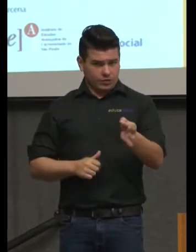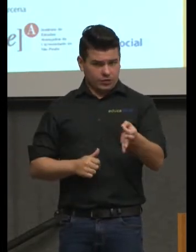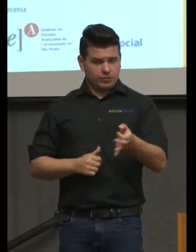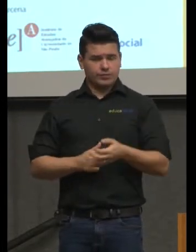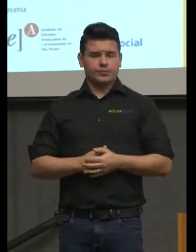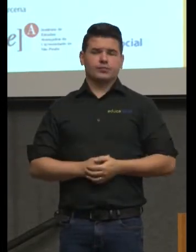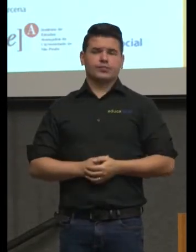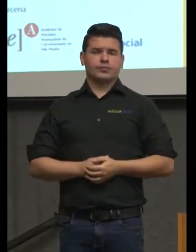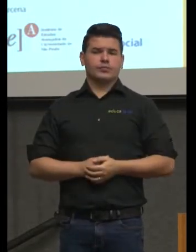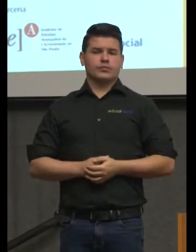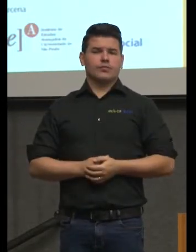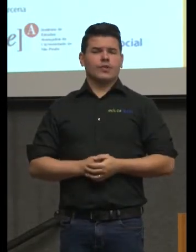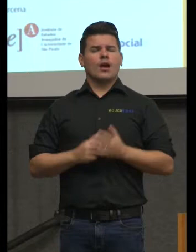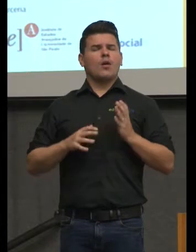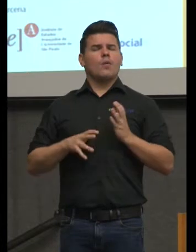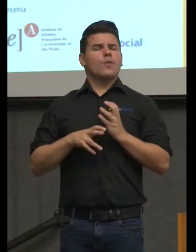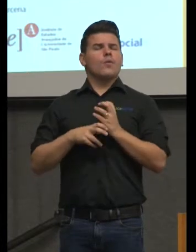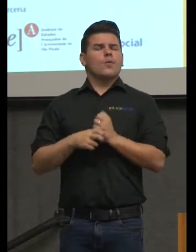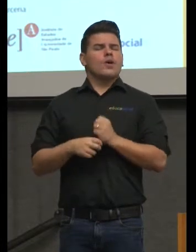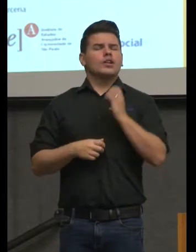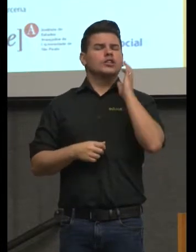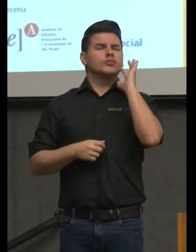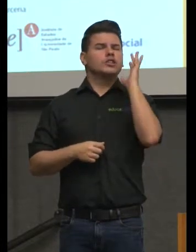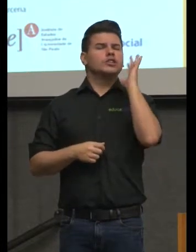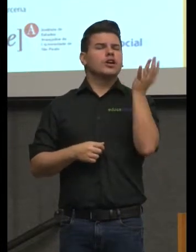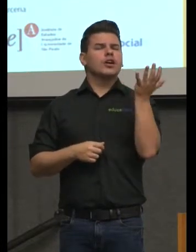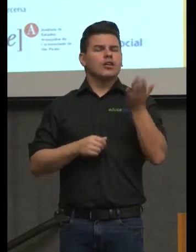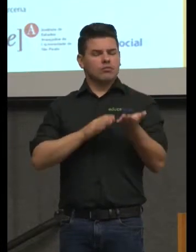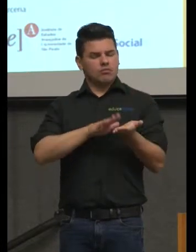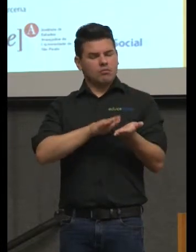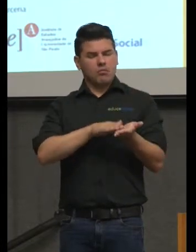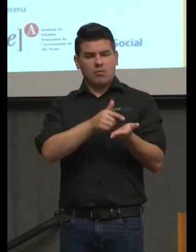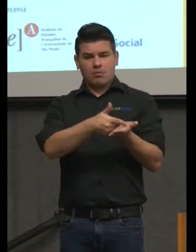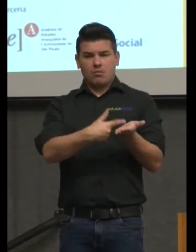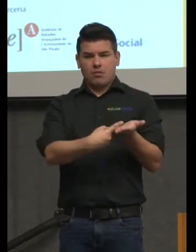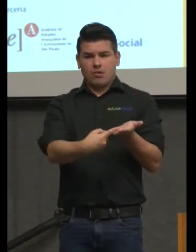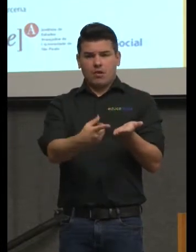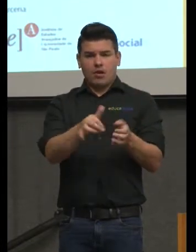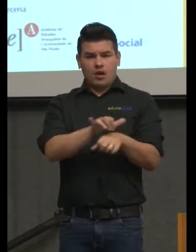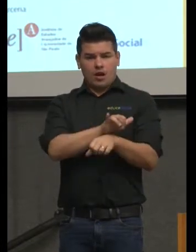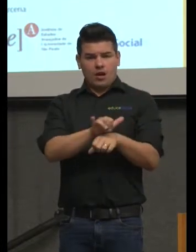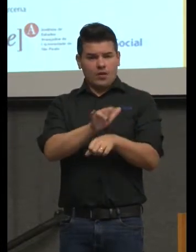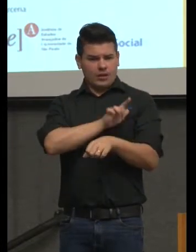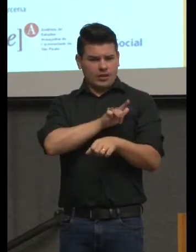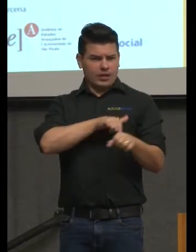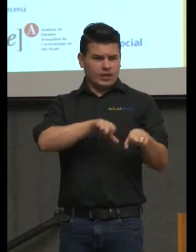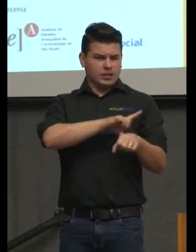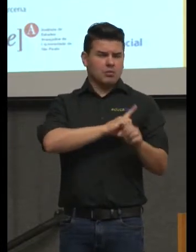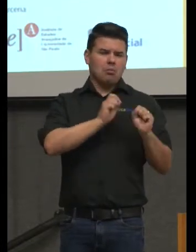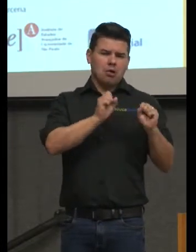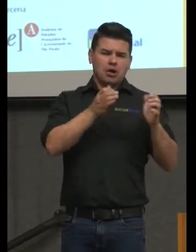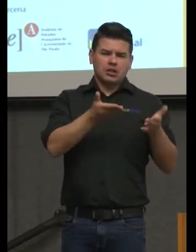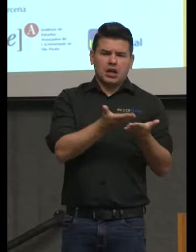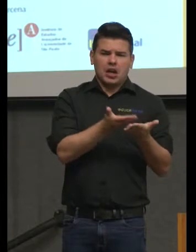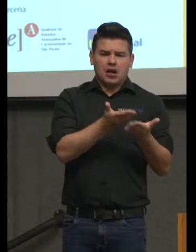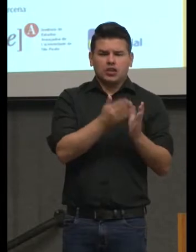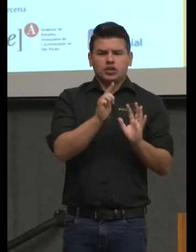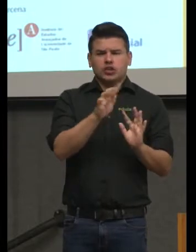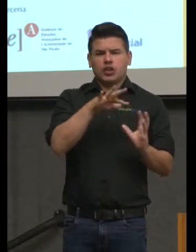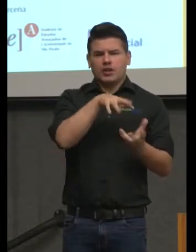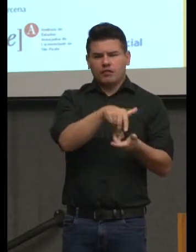em que medida a gente planeja numa aula, seja de geografia, seja de